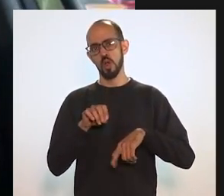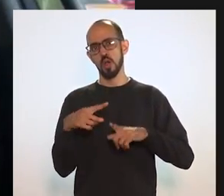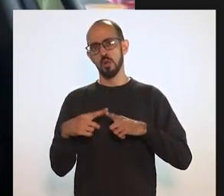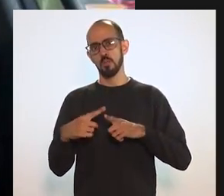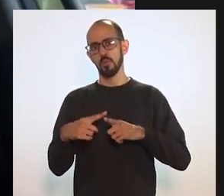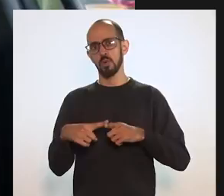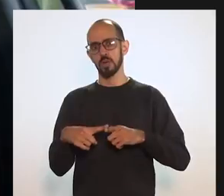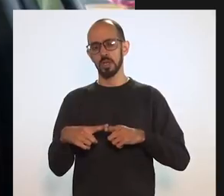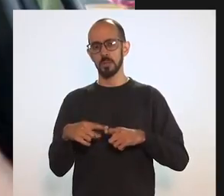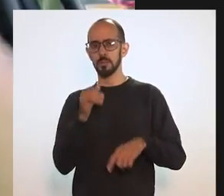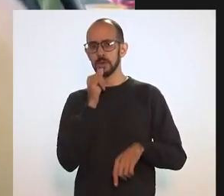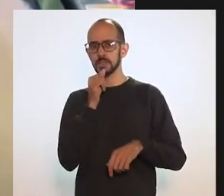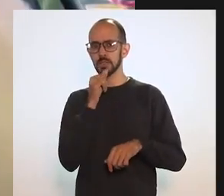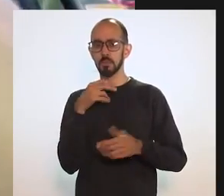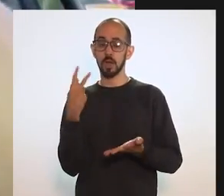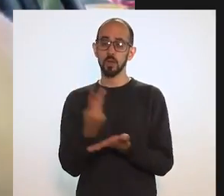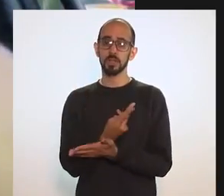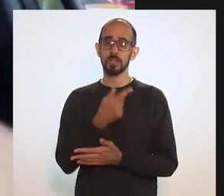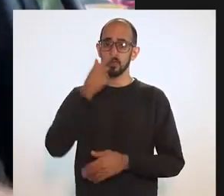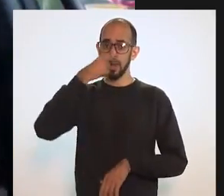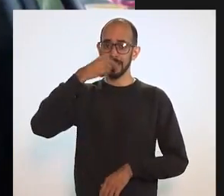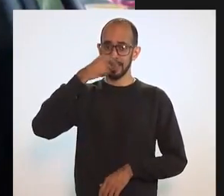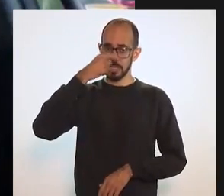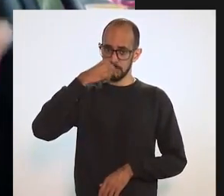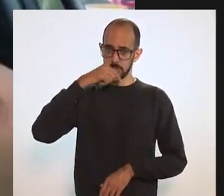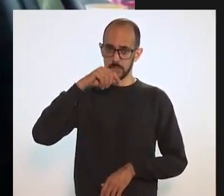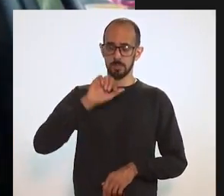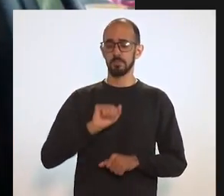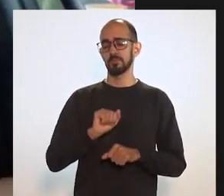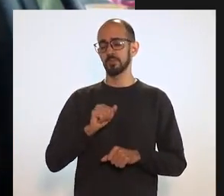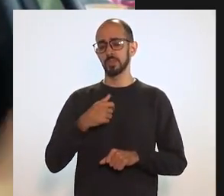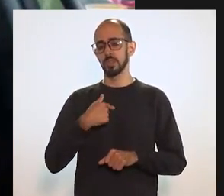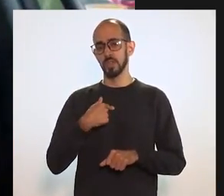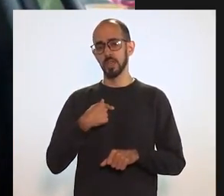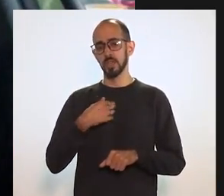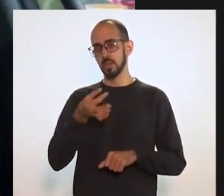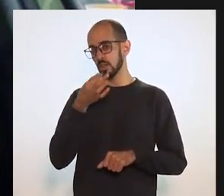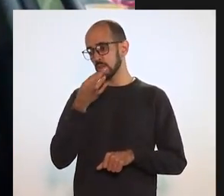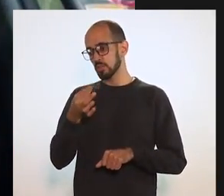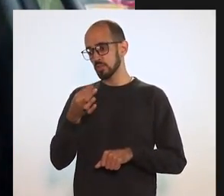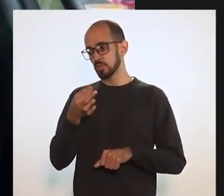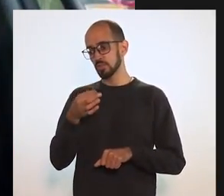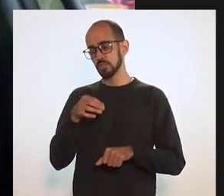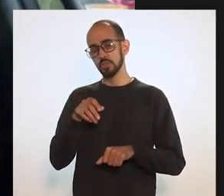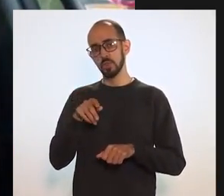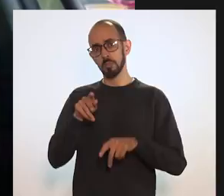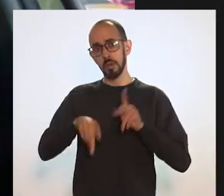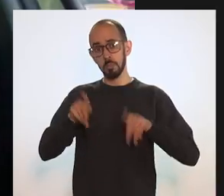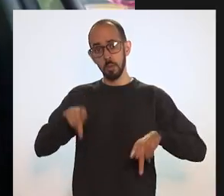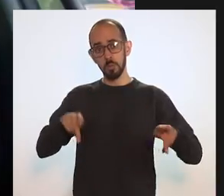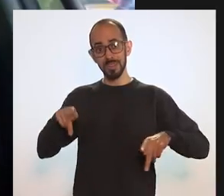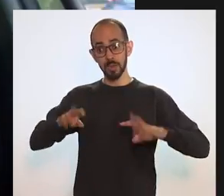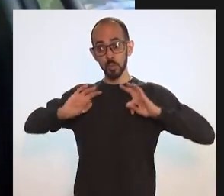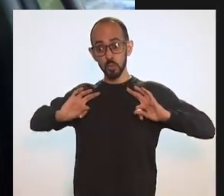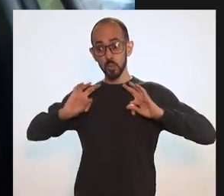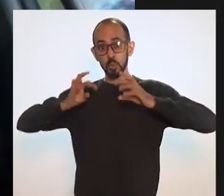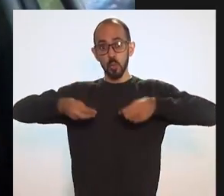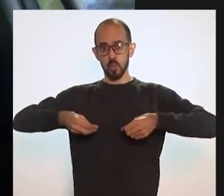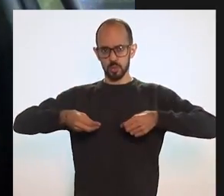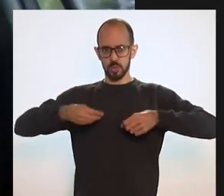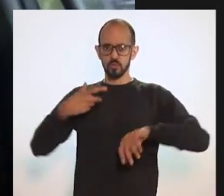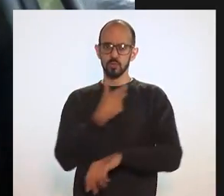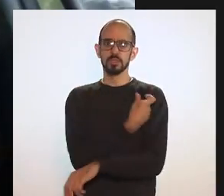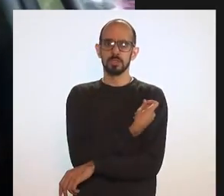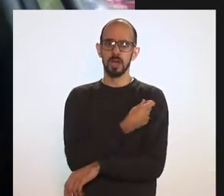Por exemplo, uma coisa semelhante acontece com a influenza. A gente não tem vacinação, não recomenda vacina para toda a população, por